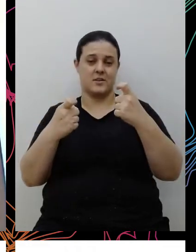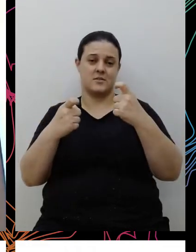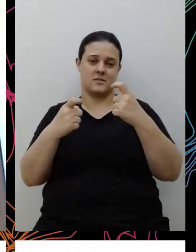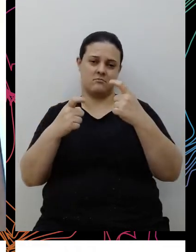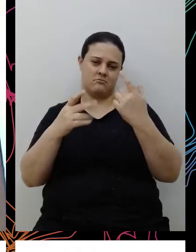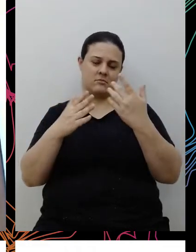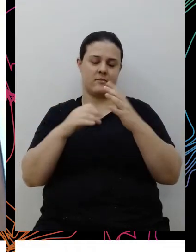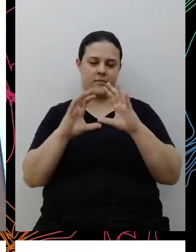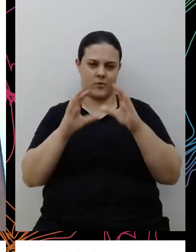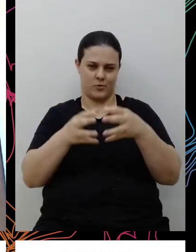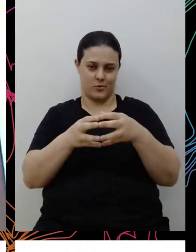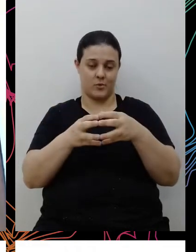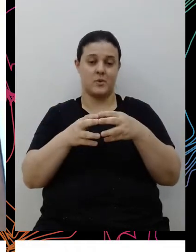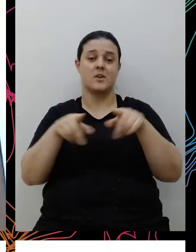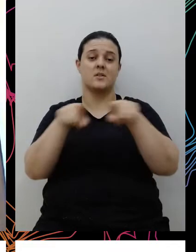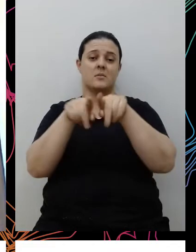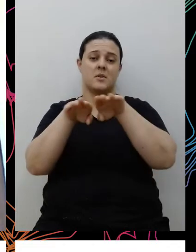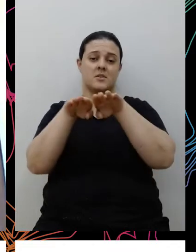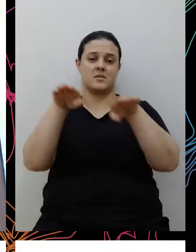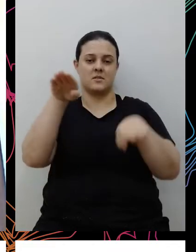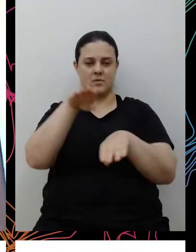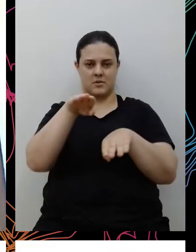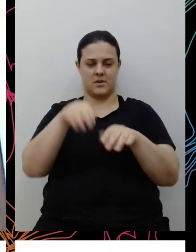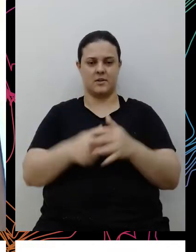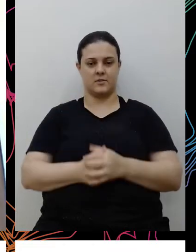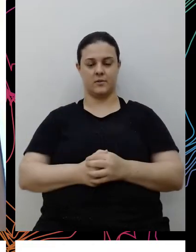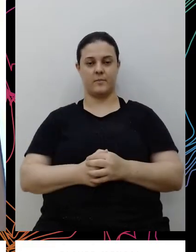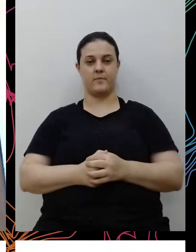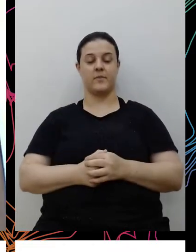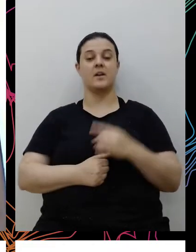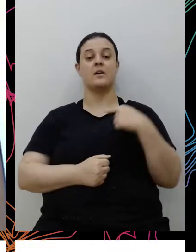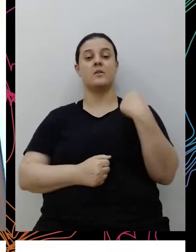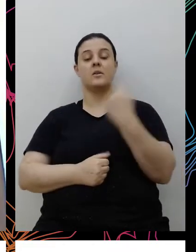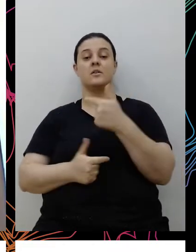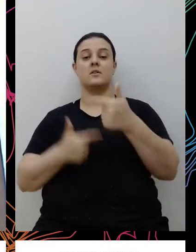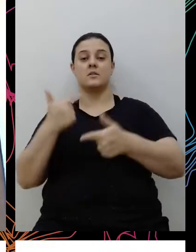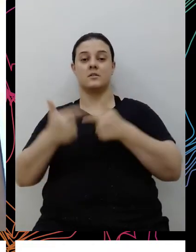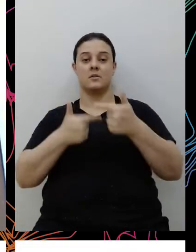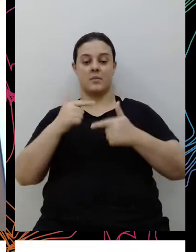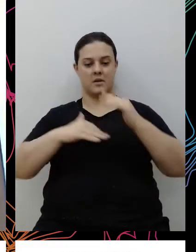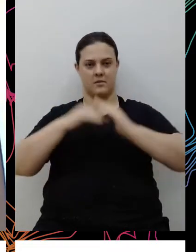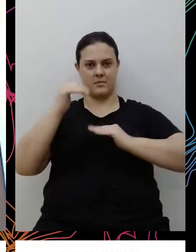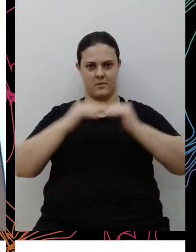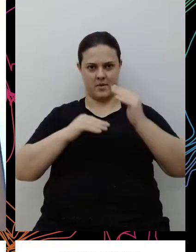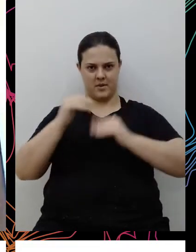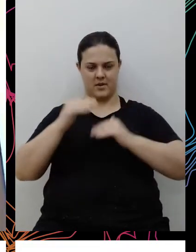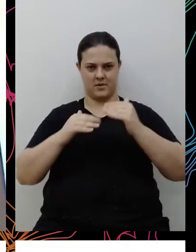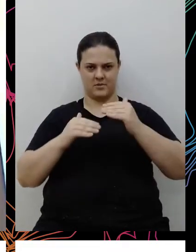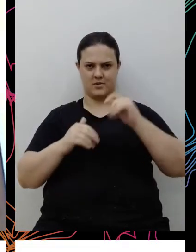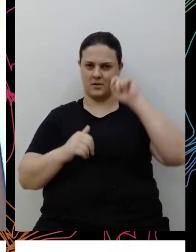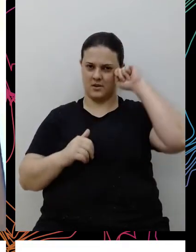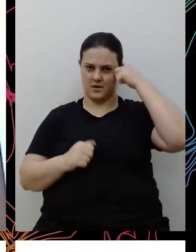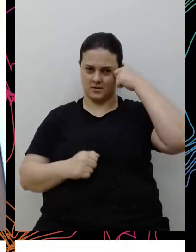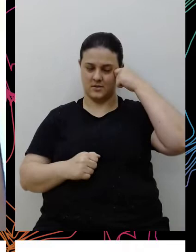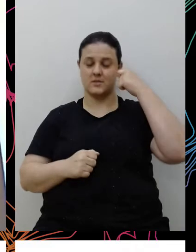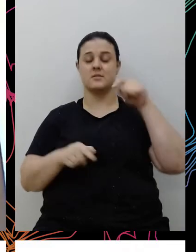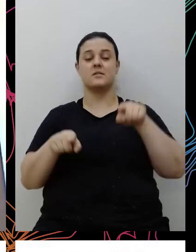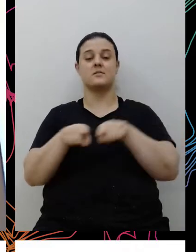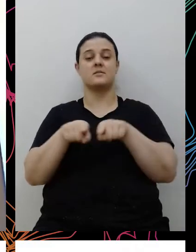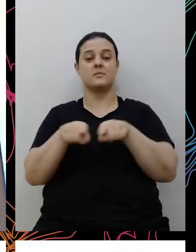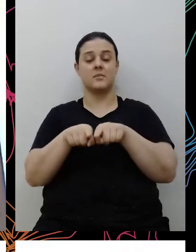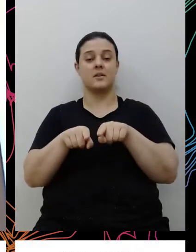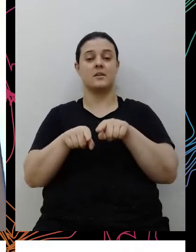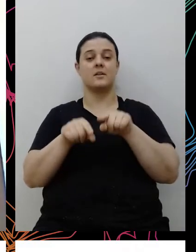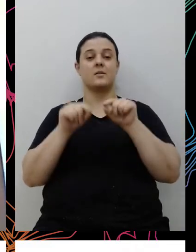e também a desigualdade, né? E quando a gente trabalha a perspectiva das práticas racistas, eu acho que vale destacar aqui no painel,